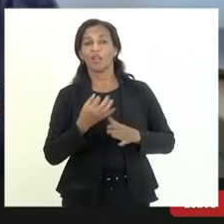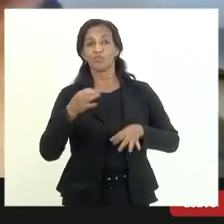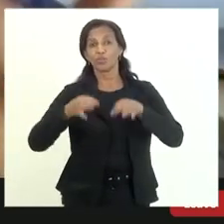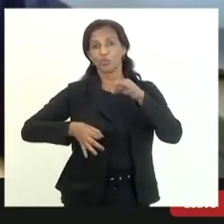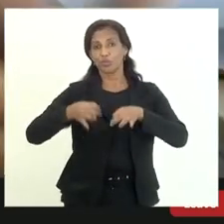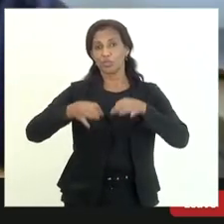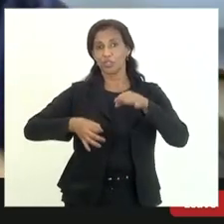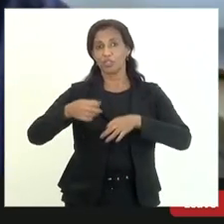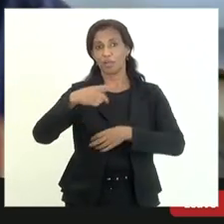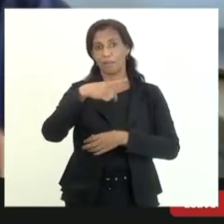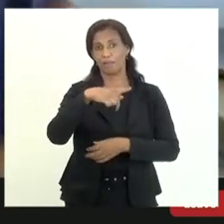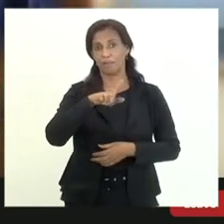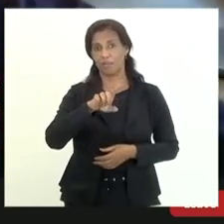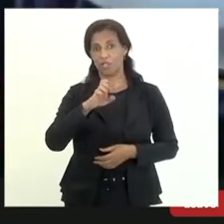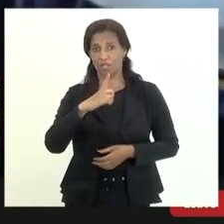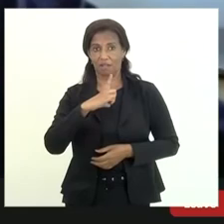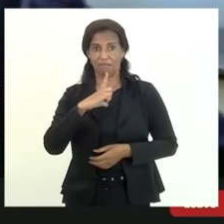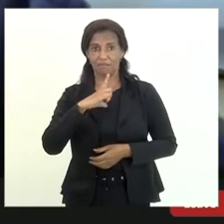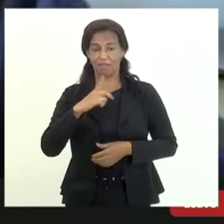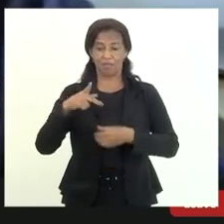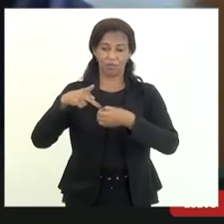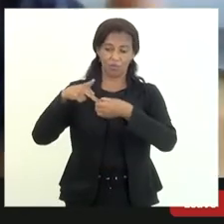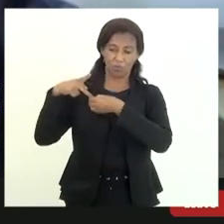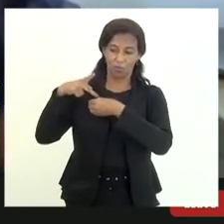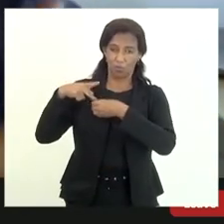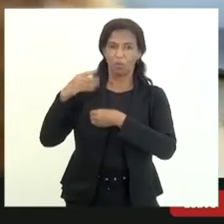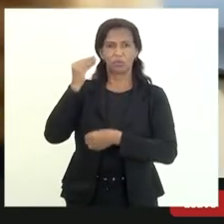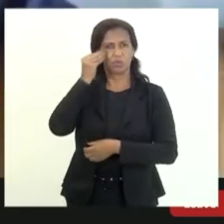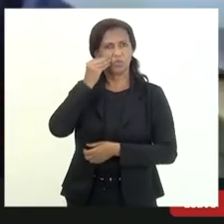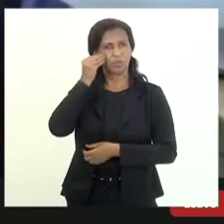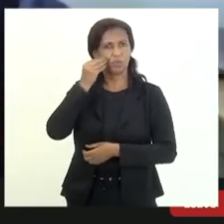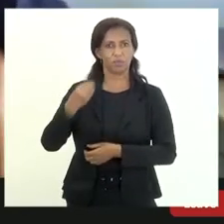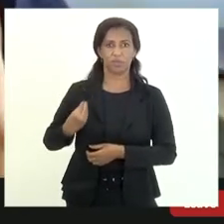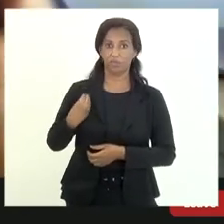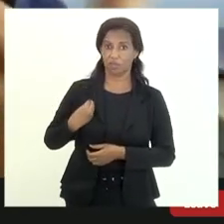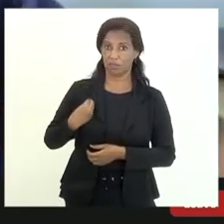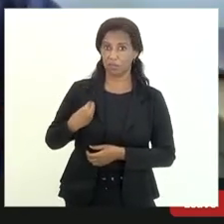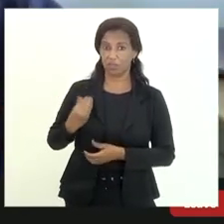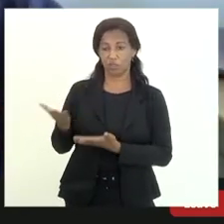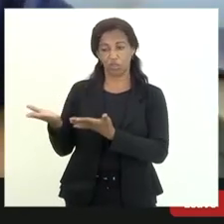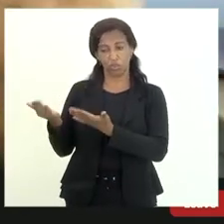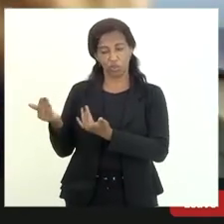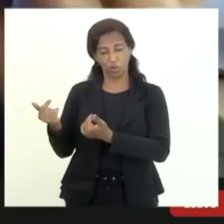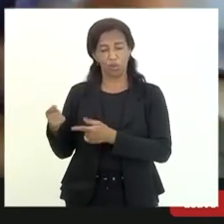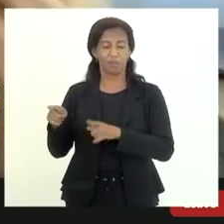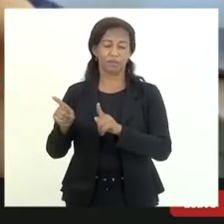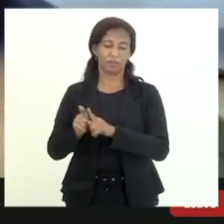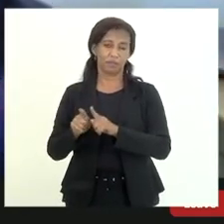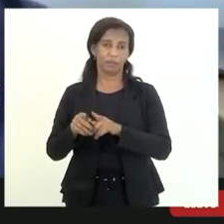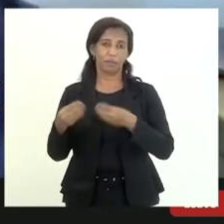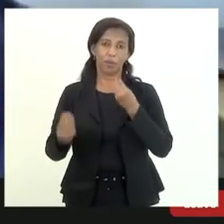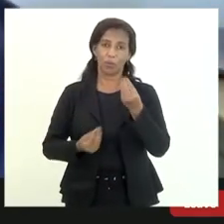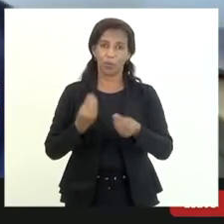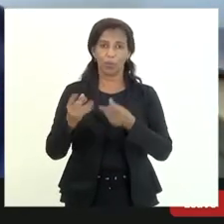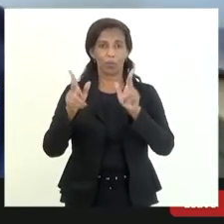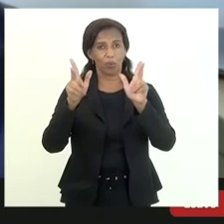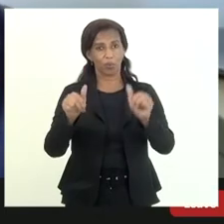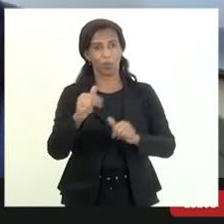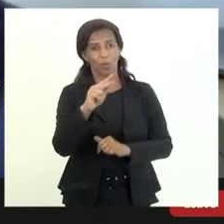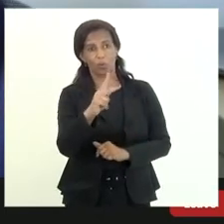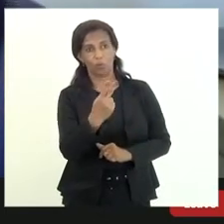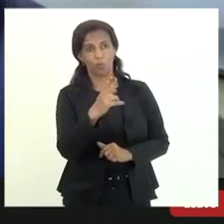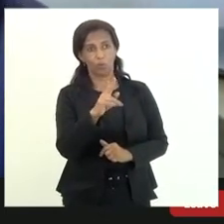procuradoria tem entre os procuradores experientes e jovens procuradores que no caso do doutor